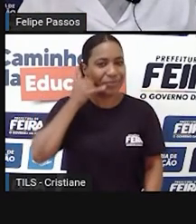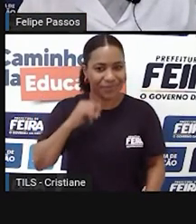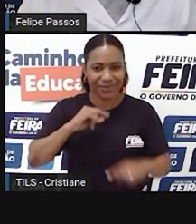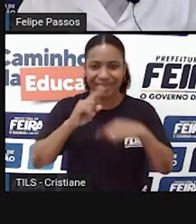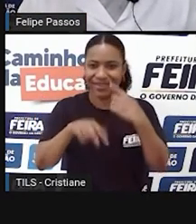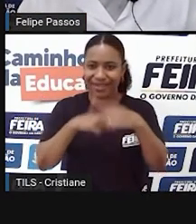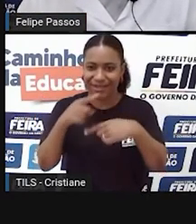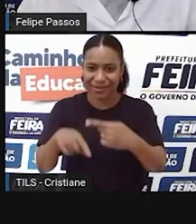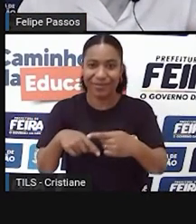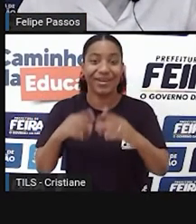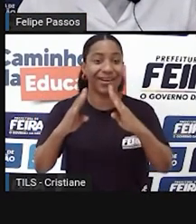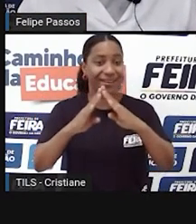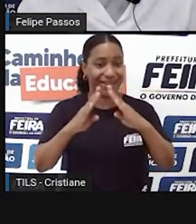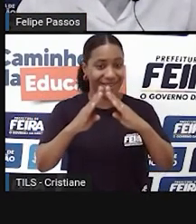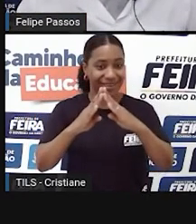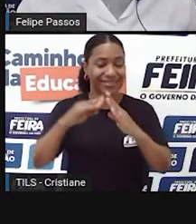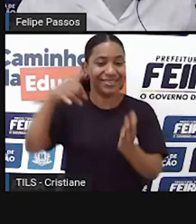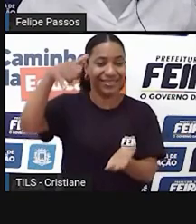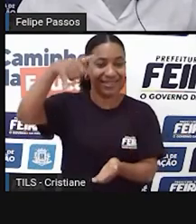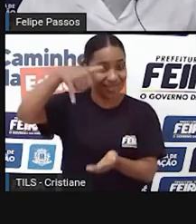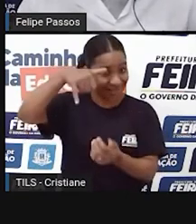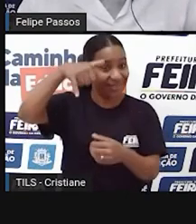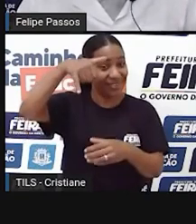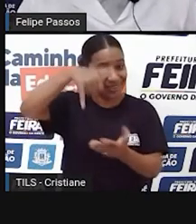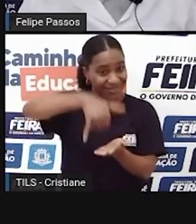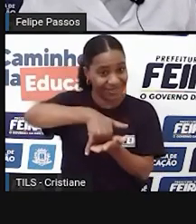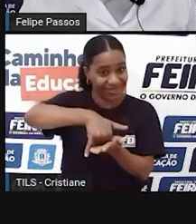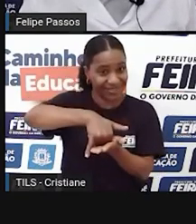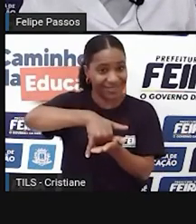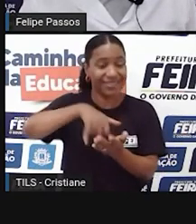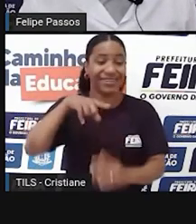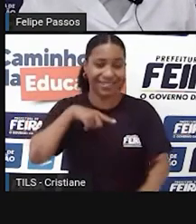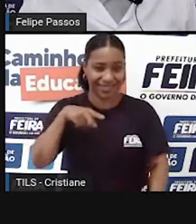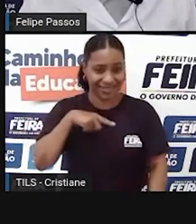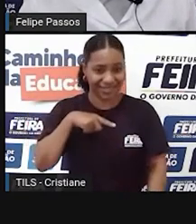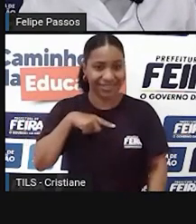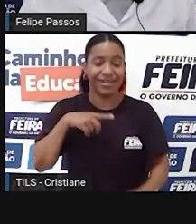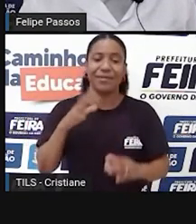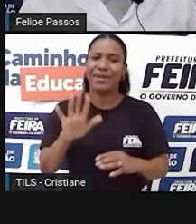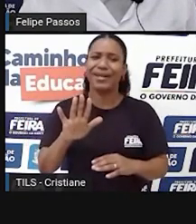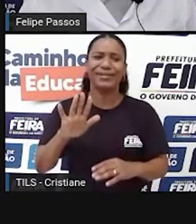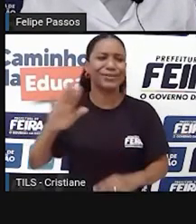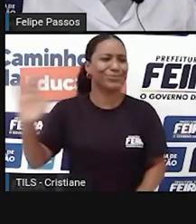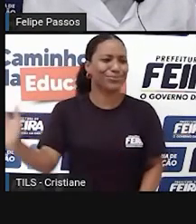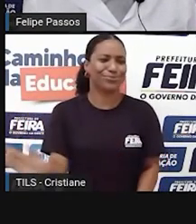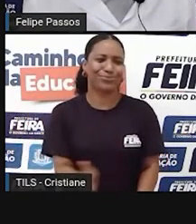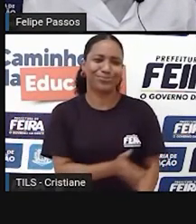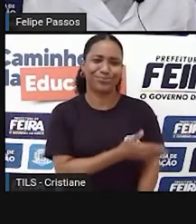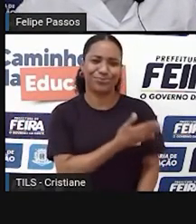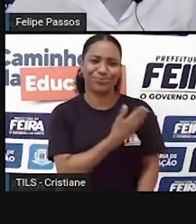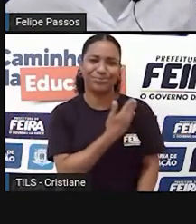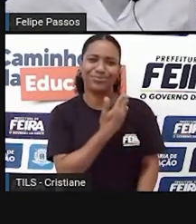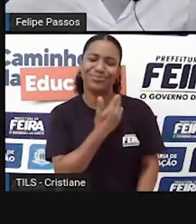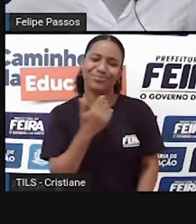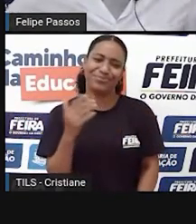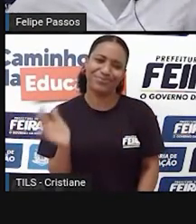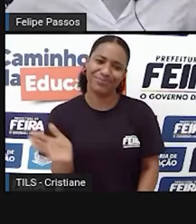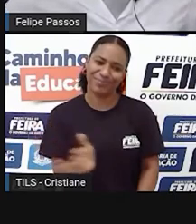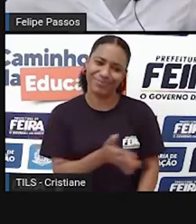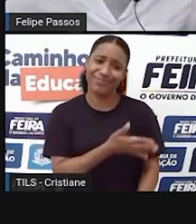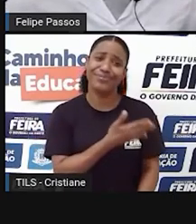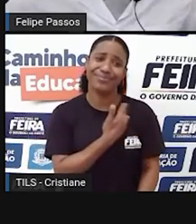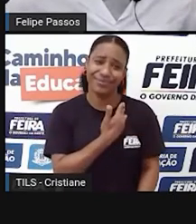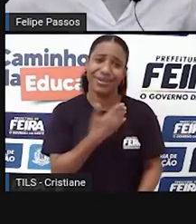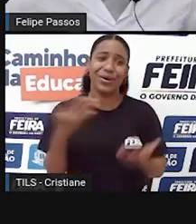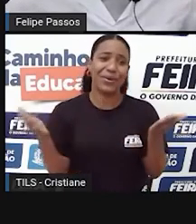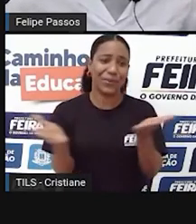modernizaram e tudo mais. Mas tudo isso está praticamente no passado, porque hoje em dia a comunicação ela é